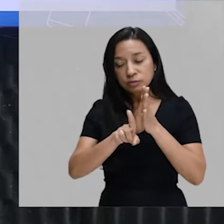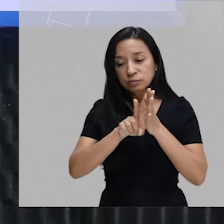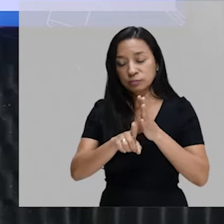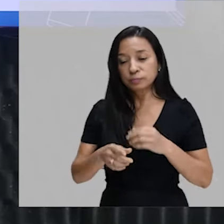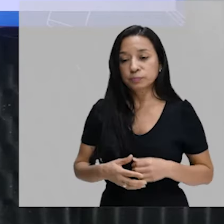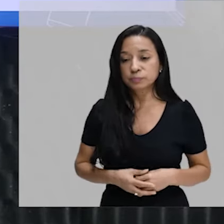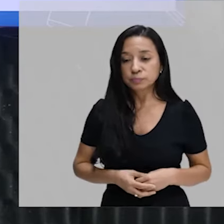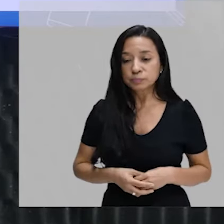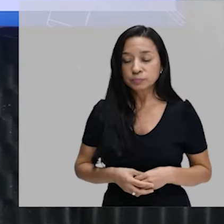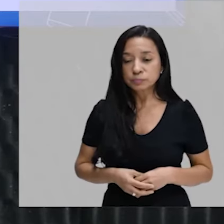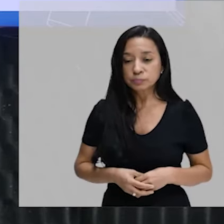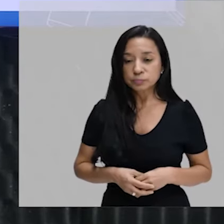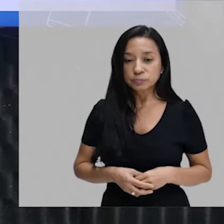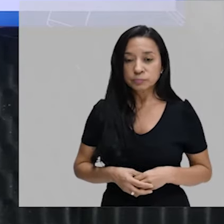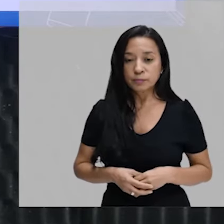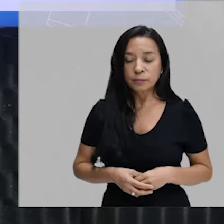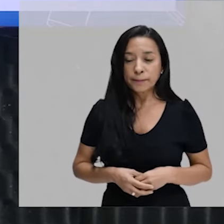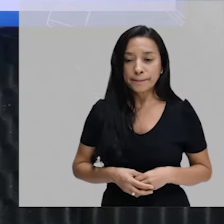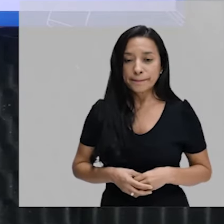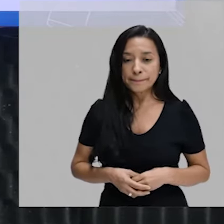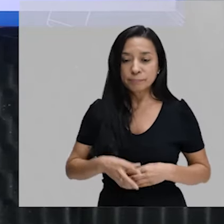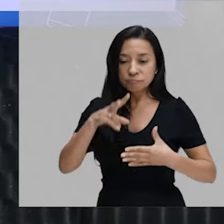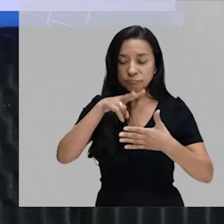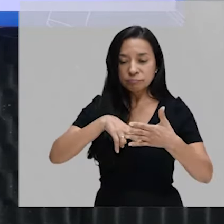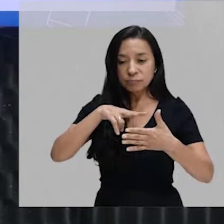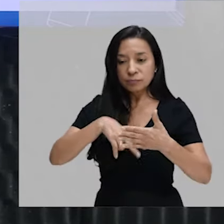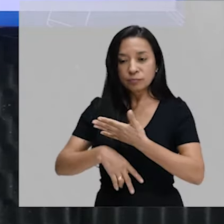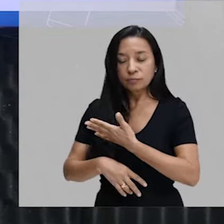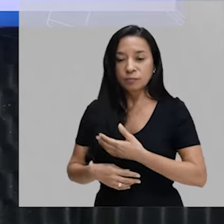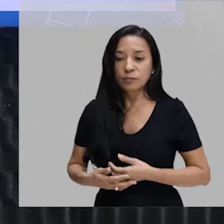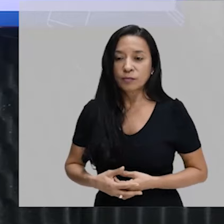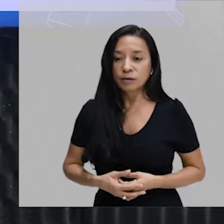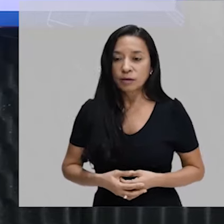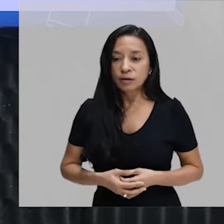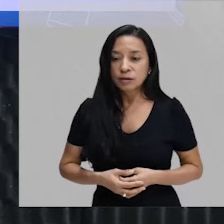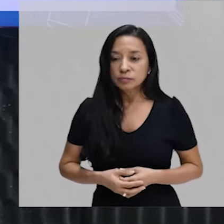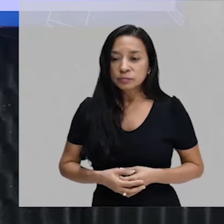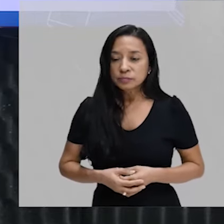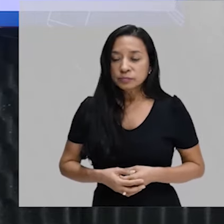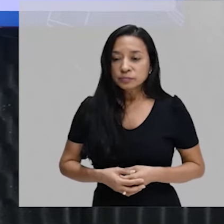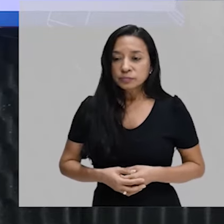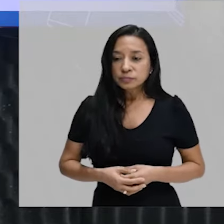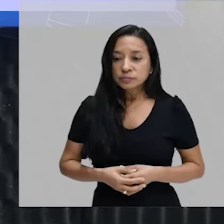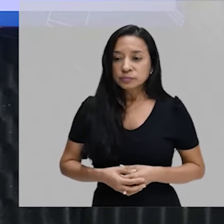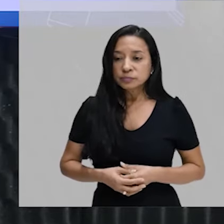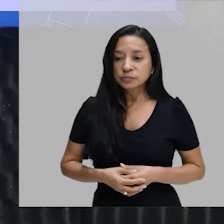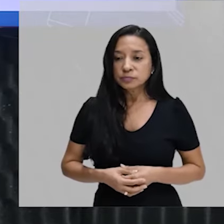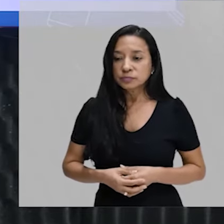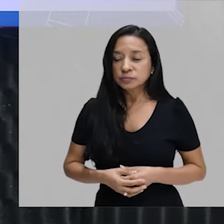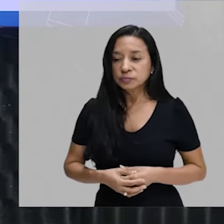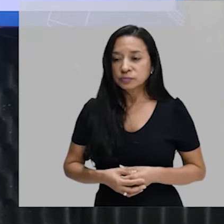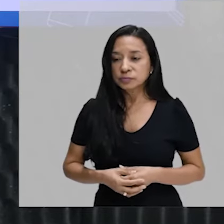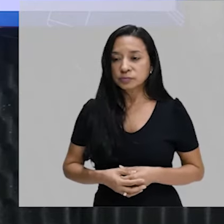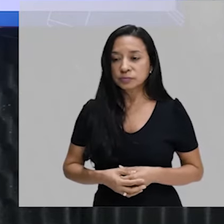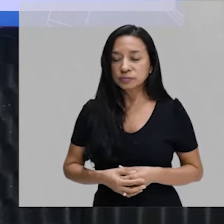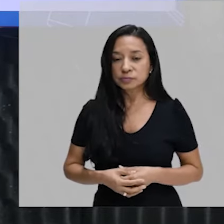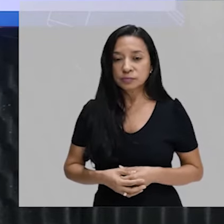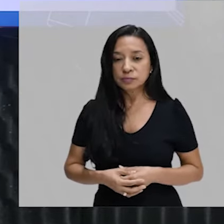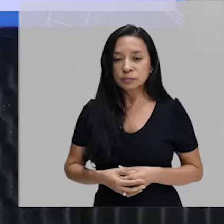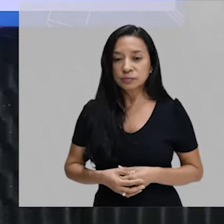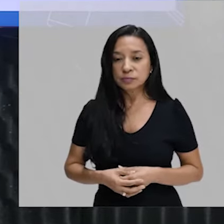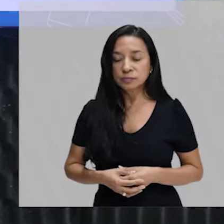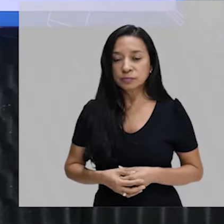diz o seguinte. Uma das causas da infertilidade masculina é a teratospermia,